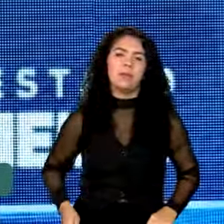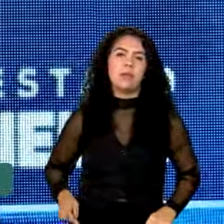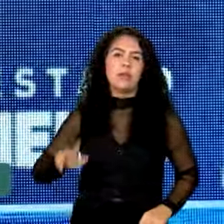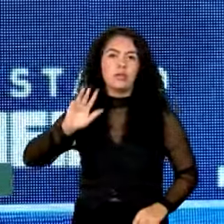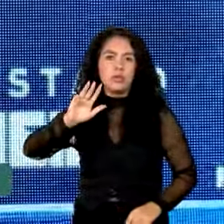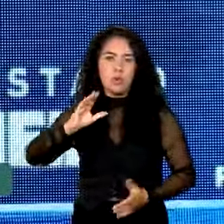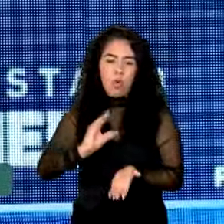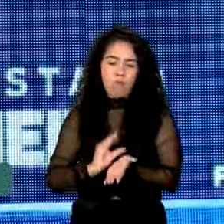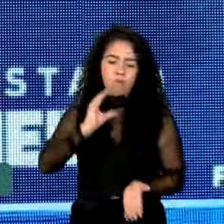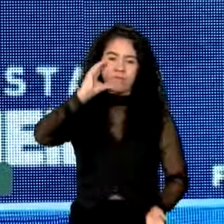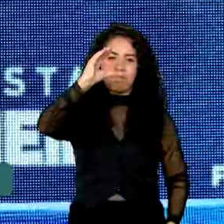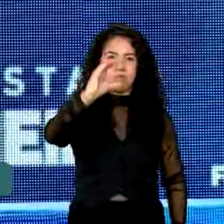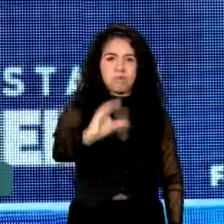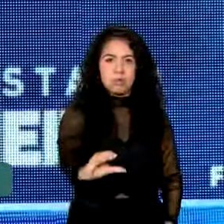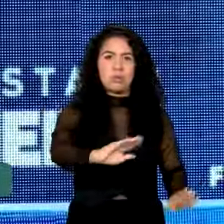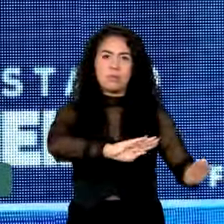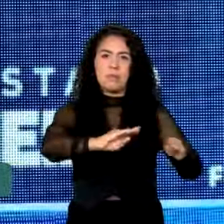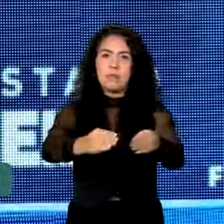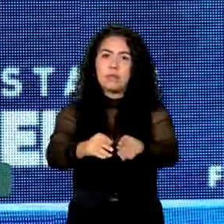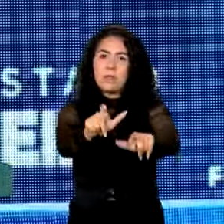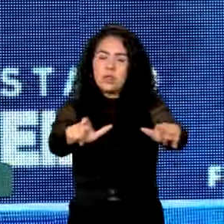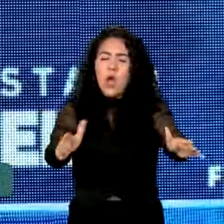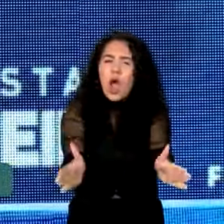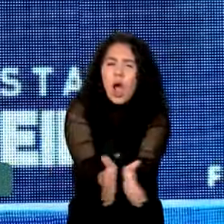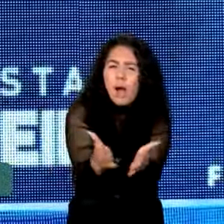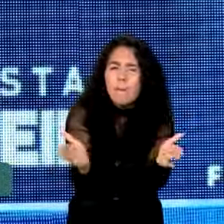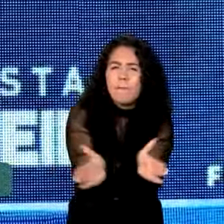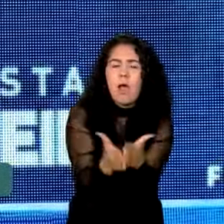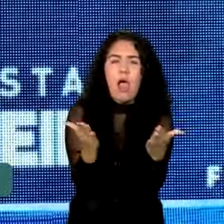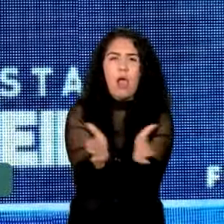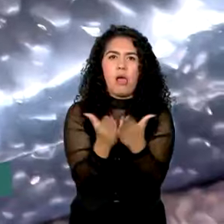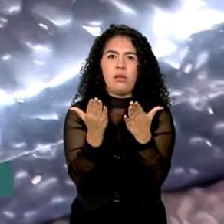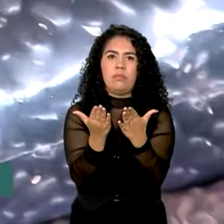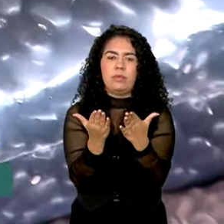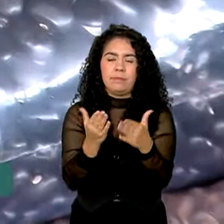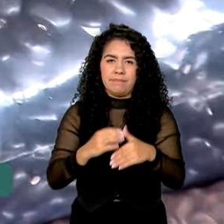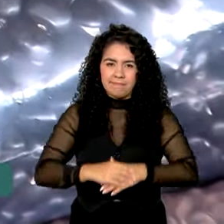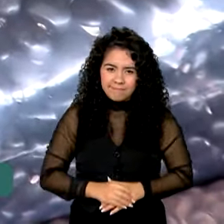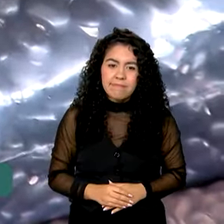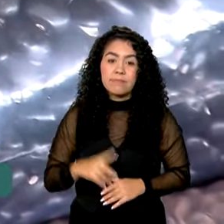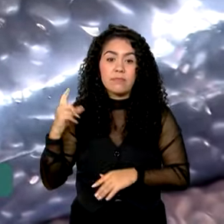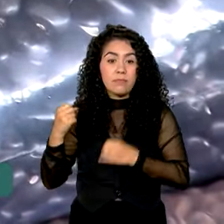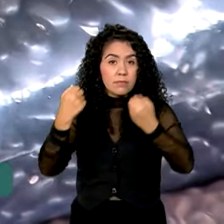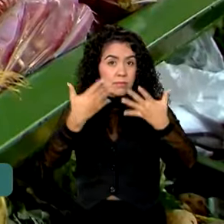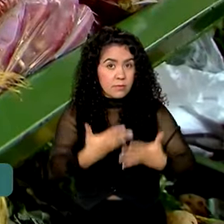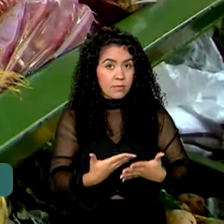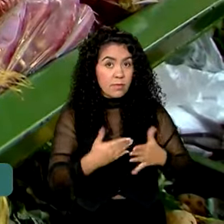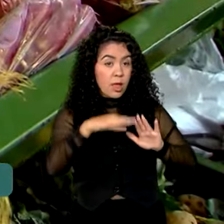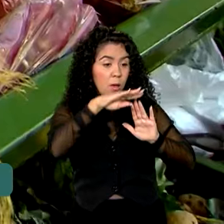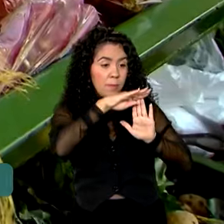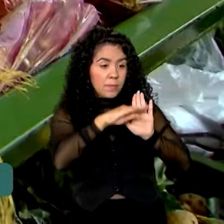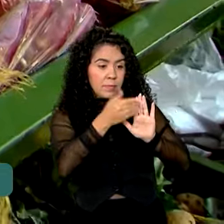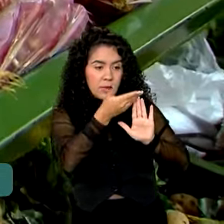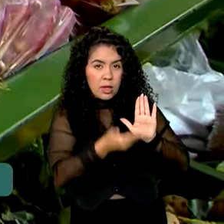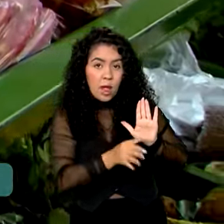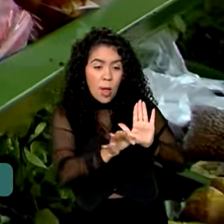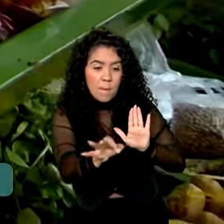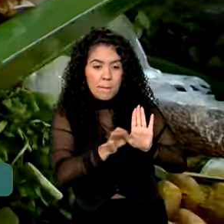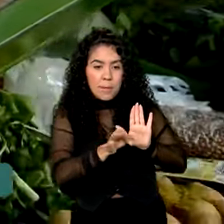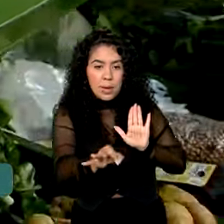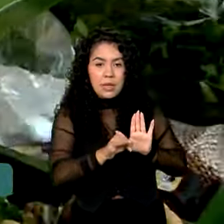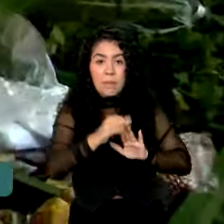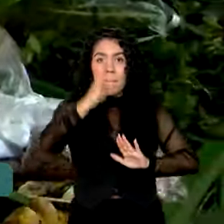botou para os mais pobres. É o mais pobre no orçamento para valer. Com o plano Brasil Sem Fome, o Brasil